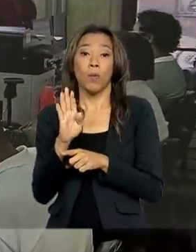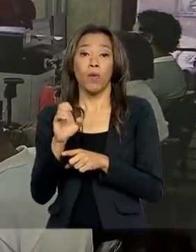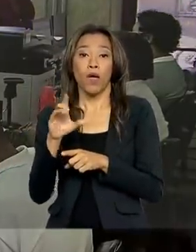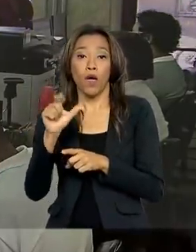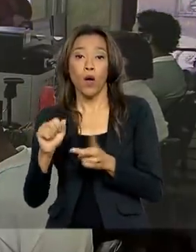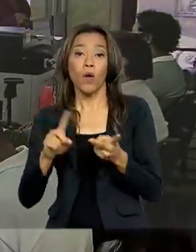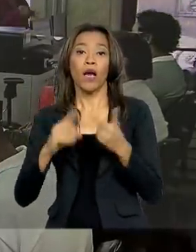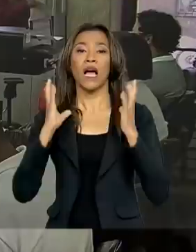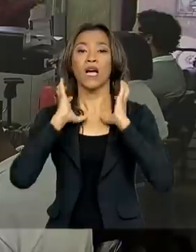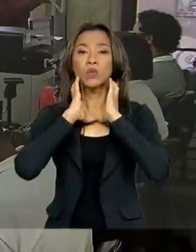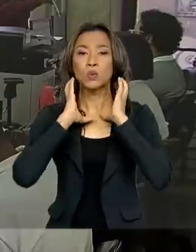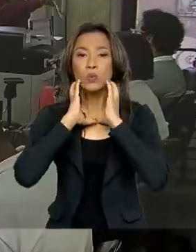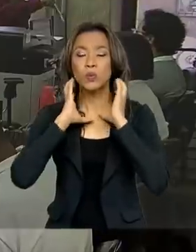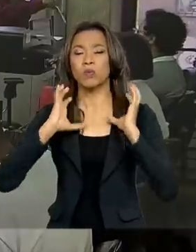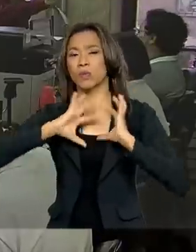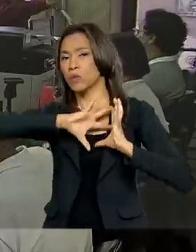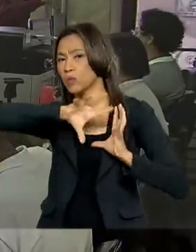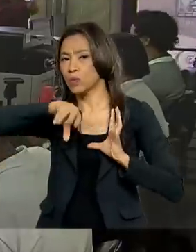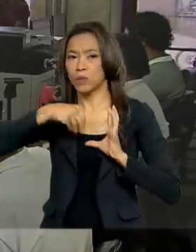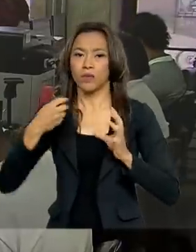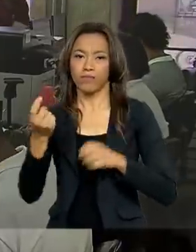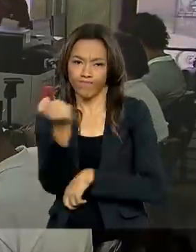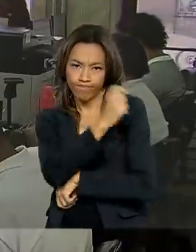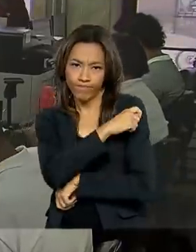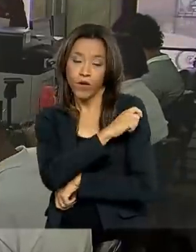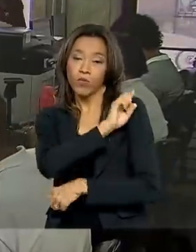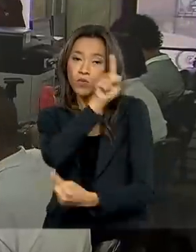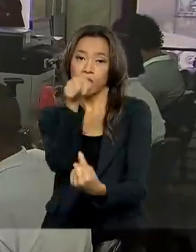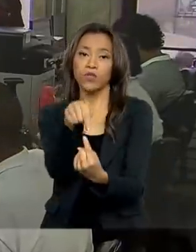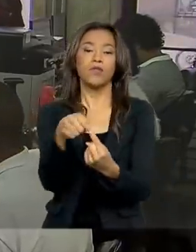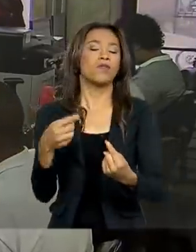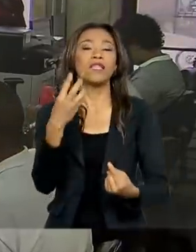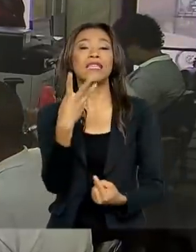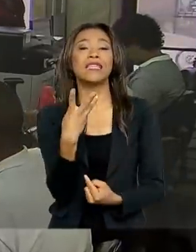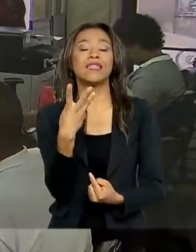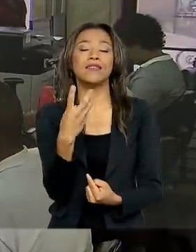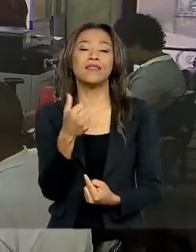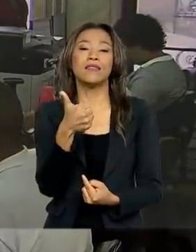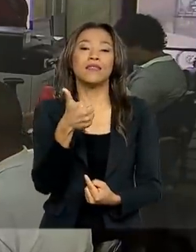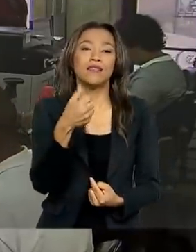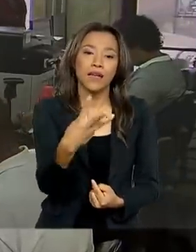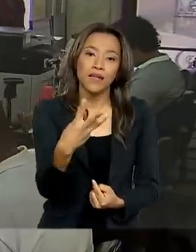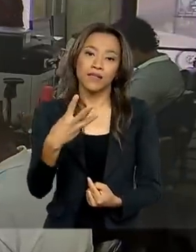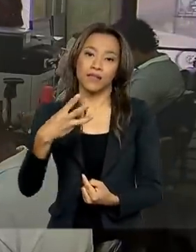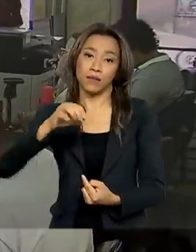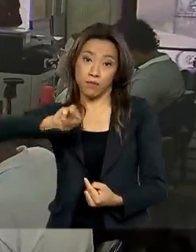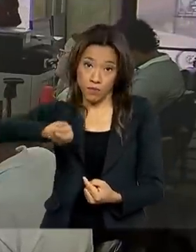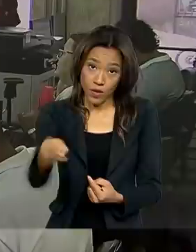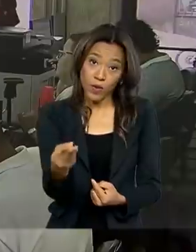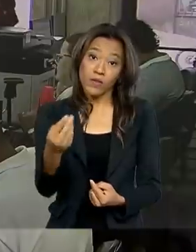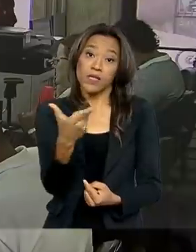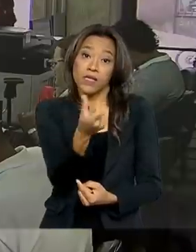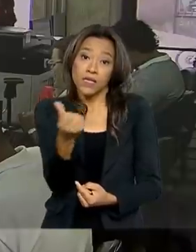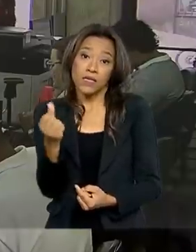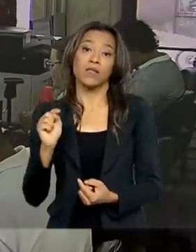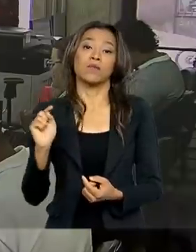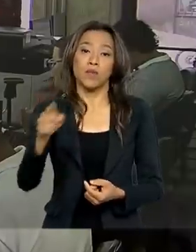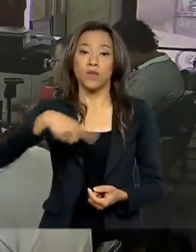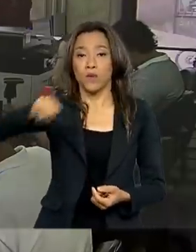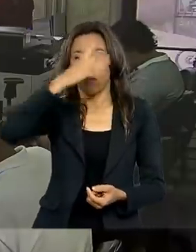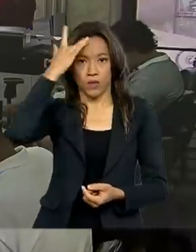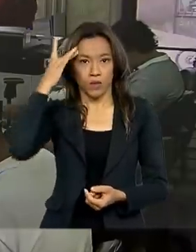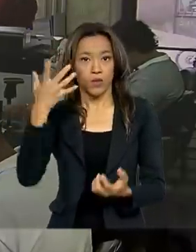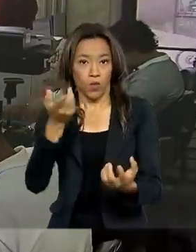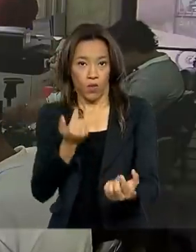cachumba. A meta do Ministério é vacinar mais de 13 milhões e 600 mil pessoas. O Ministério está preocupado